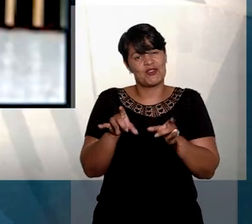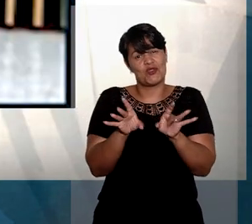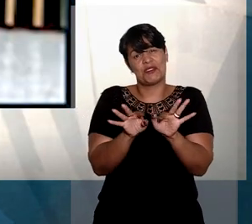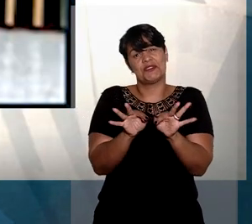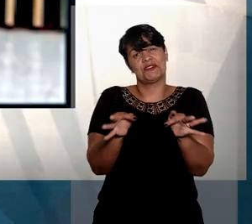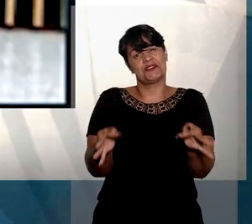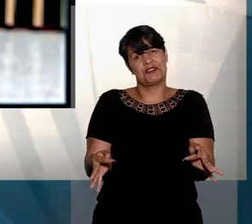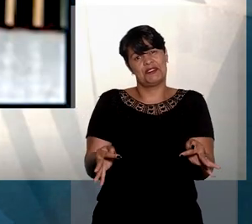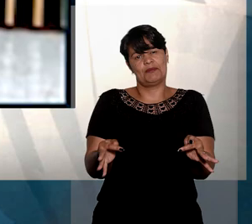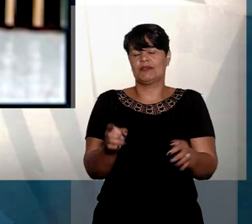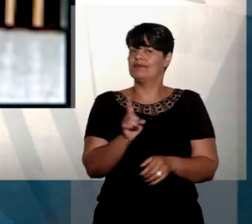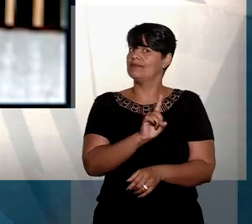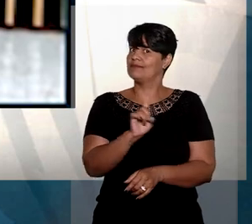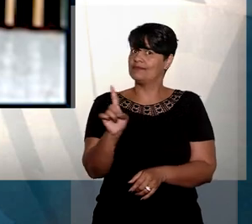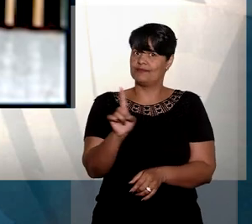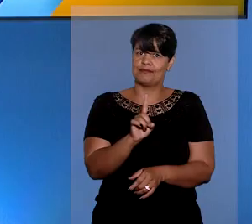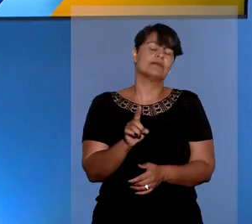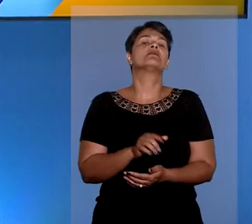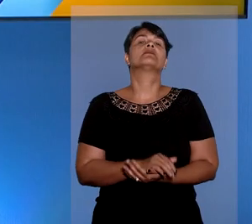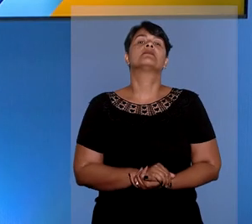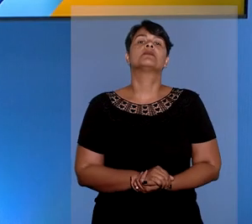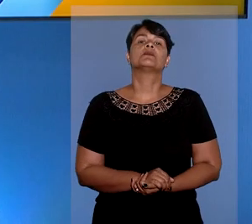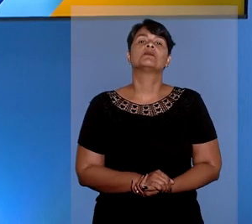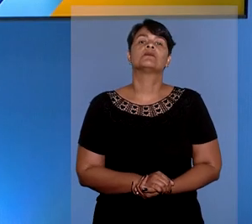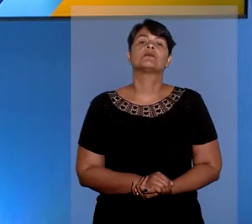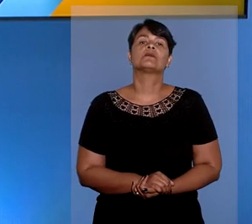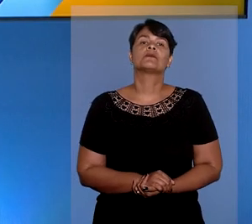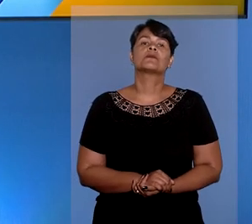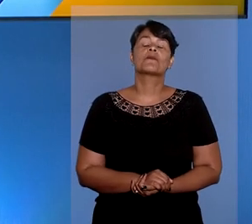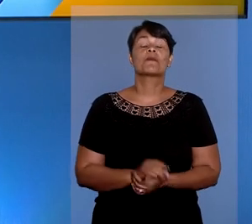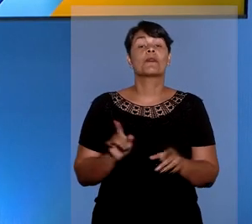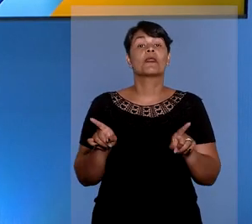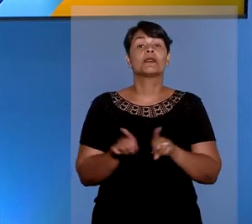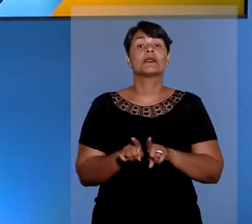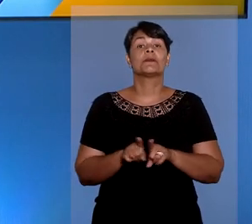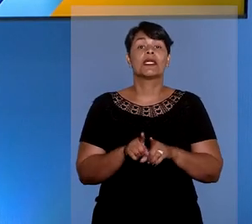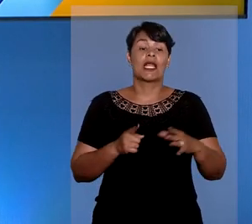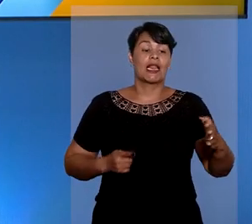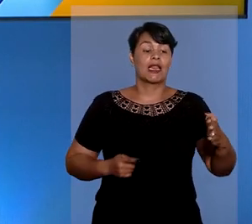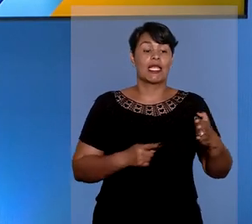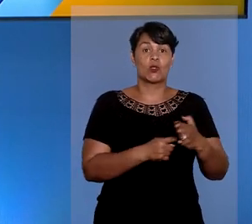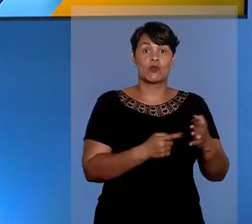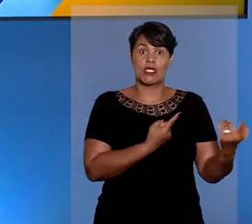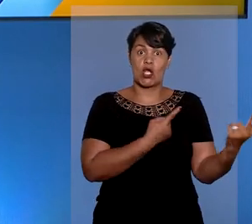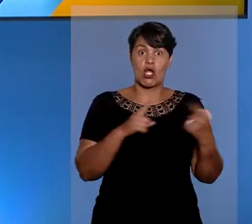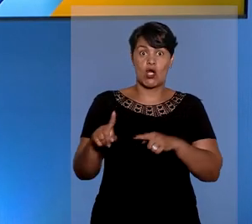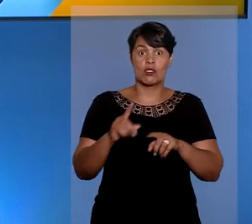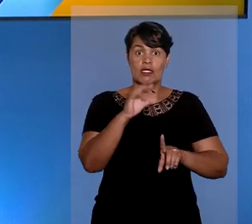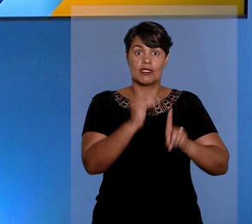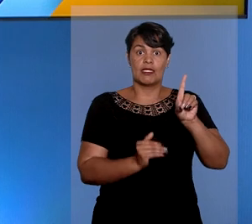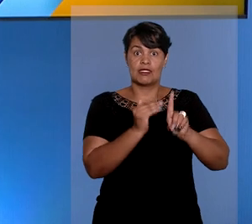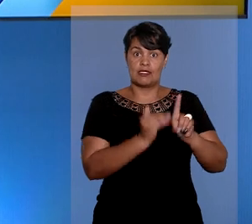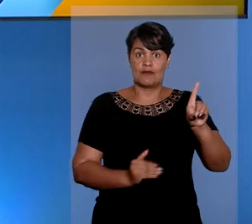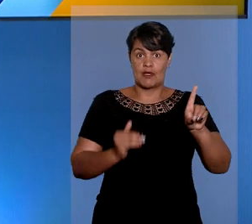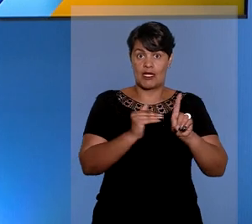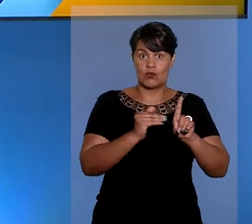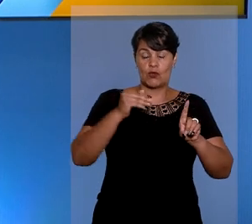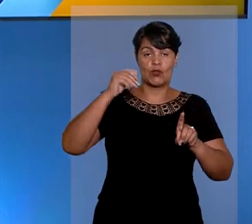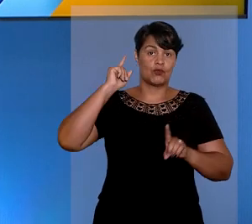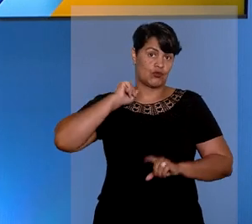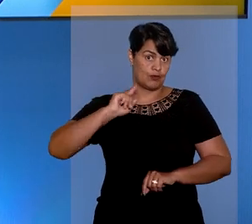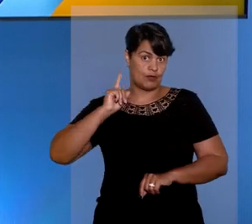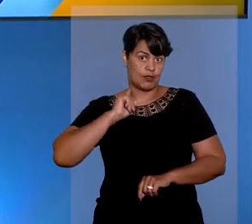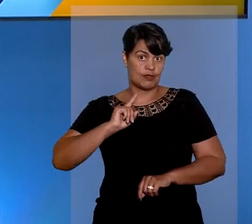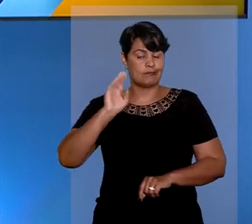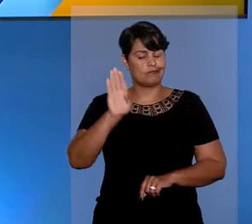exaurimento do crime de corrupção. Rejeitada a denúncia contra desembargador estadual de Minas Gerais acusado